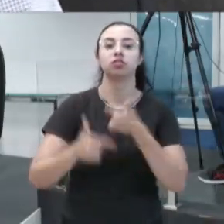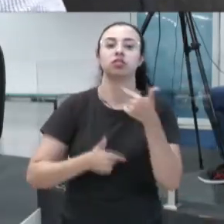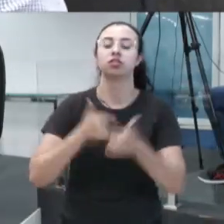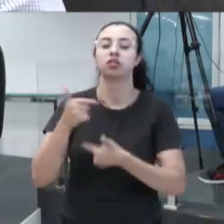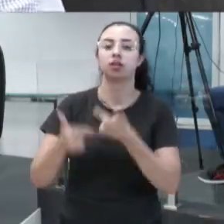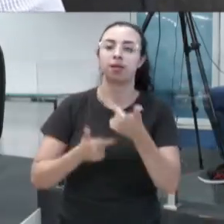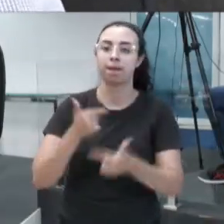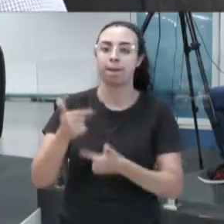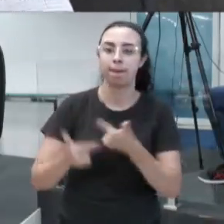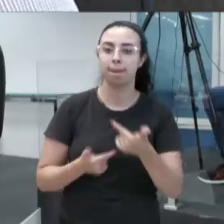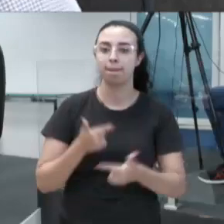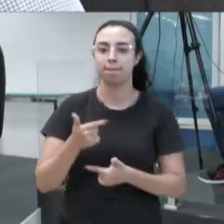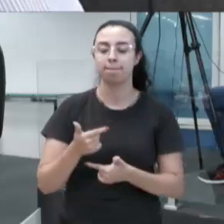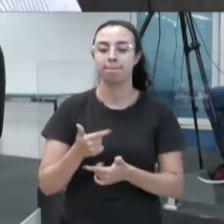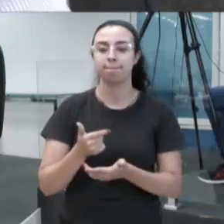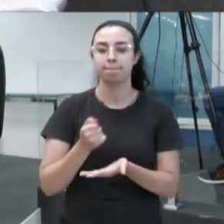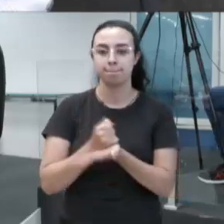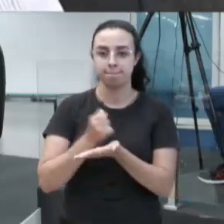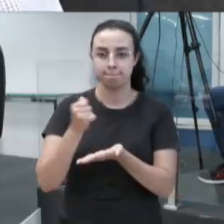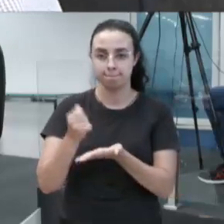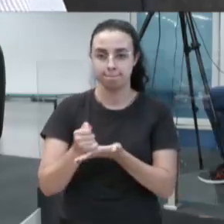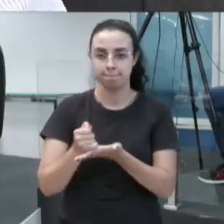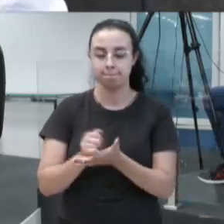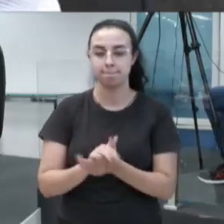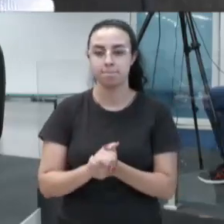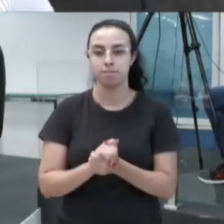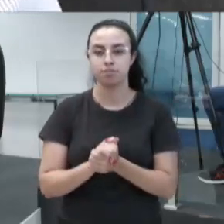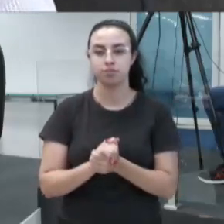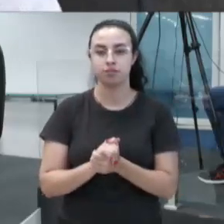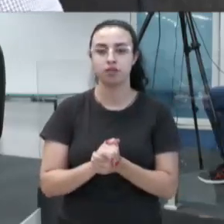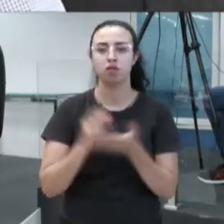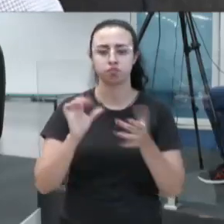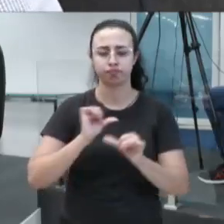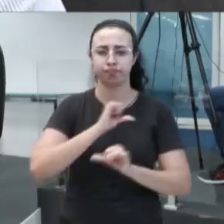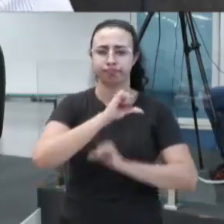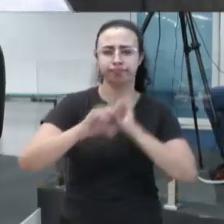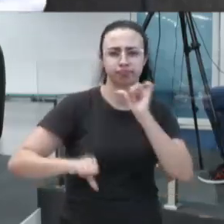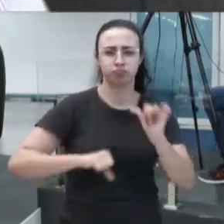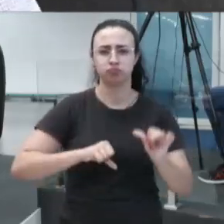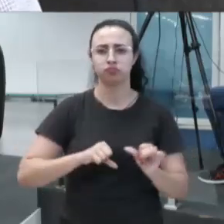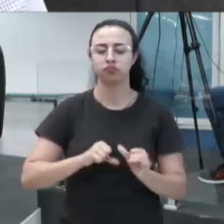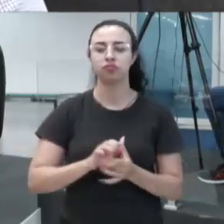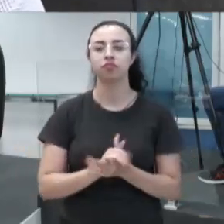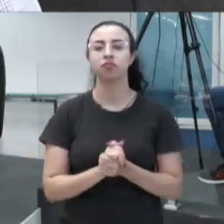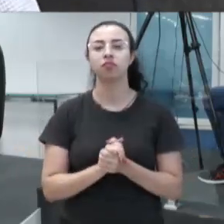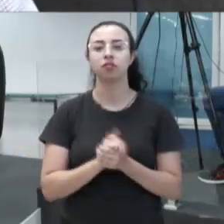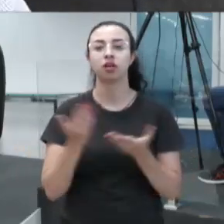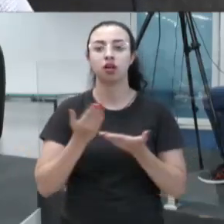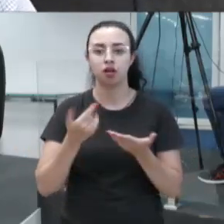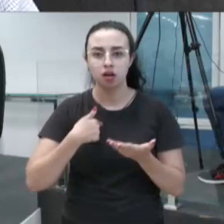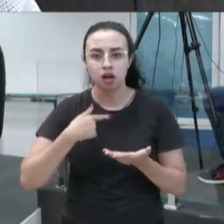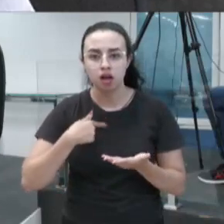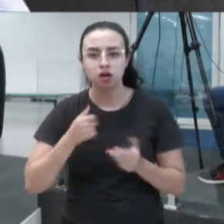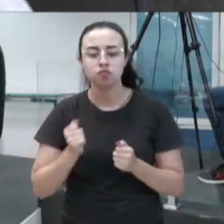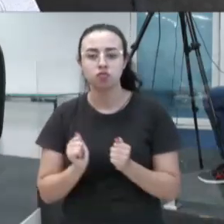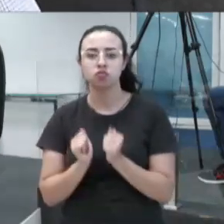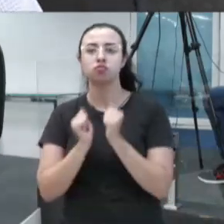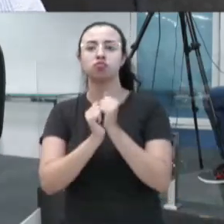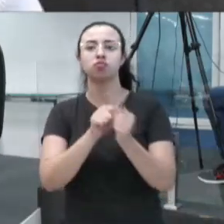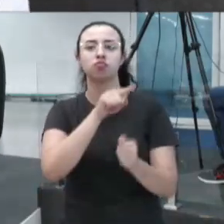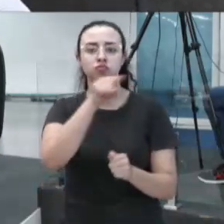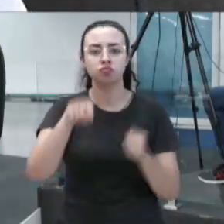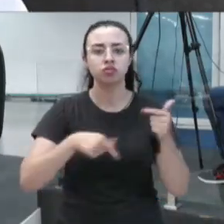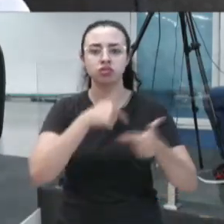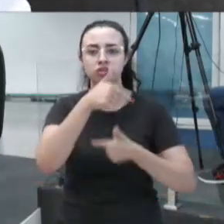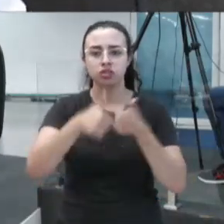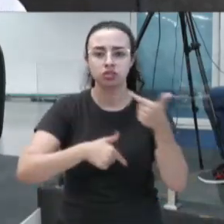disse, mudança agora totalmente, virada de chave, totalmente a favor de vocês, dos efetivos.